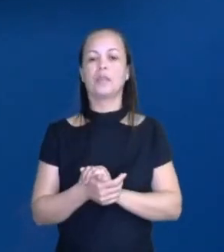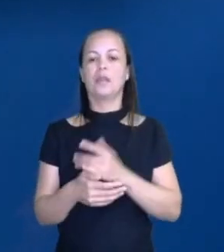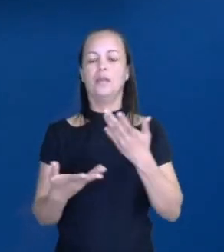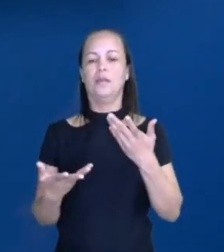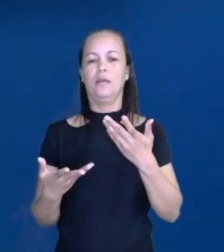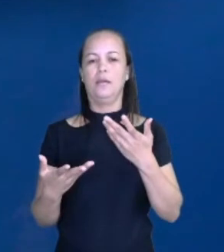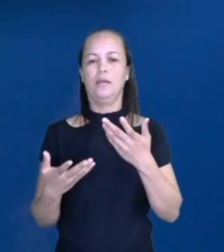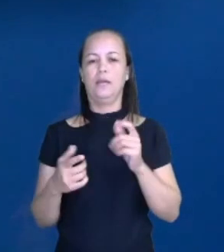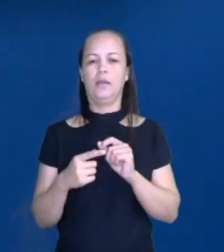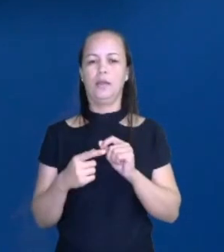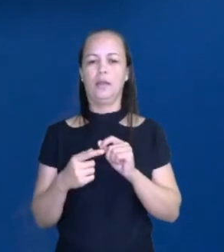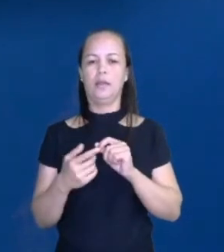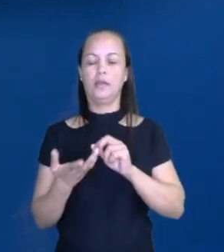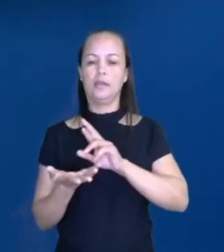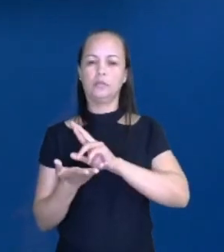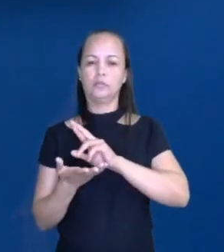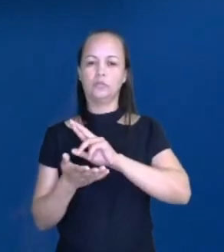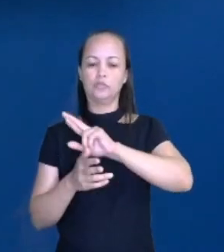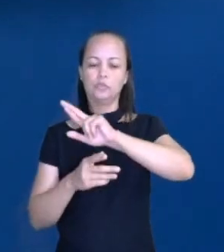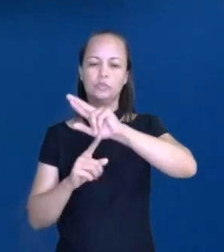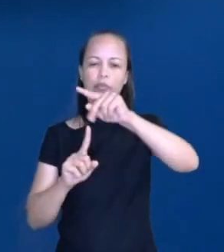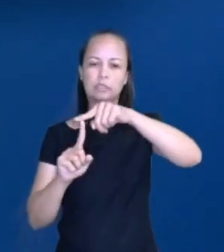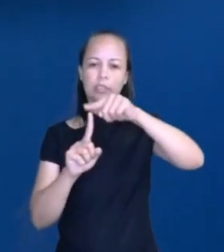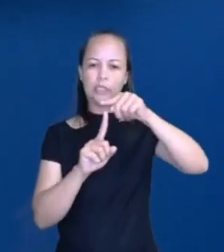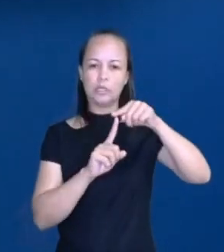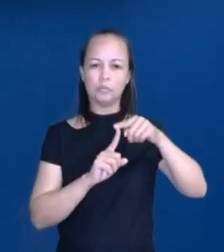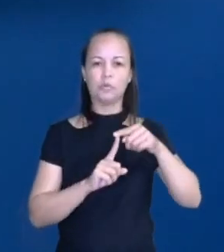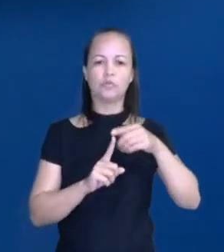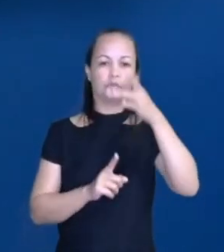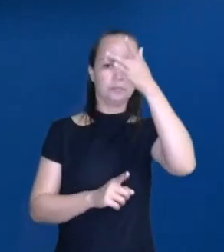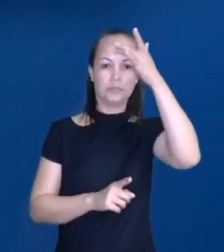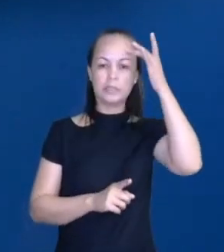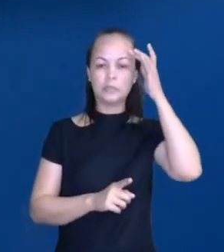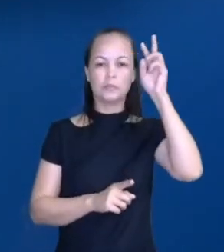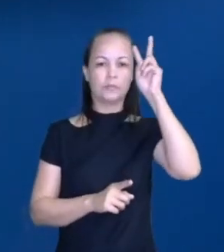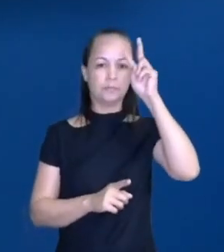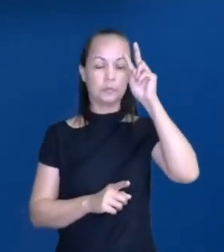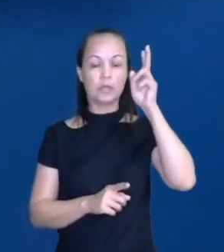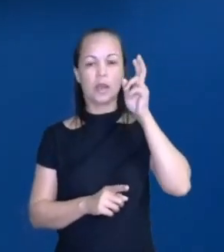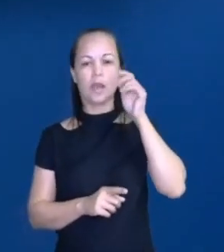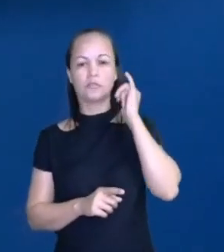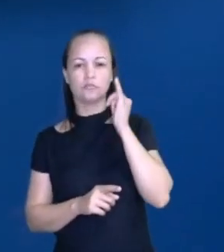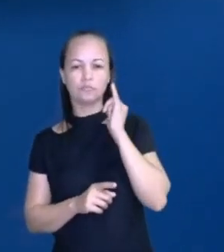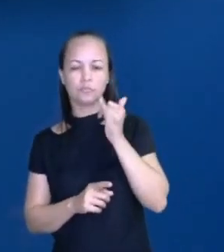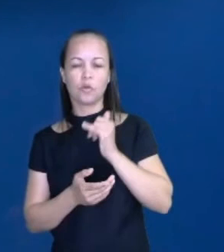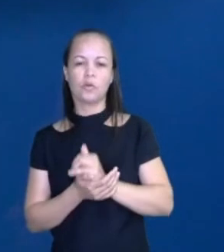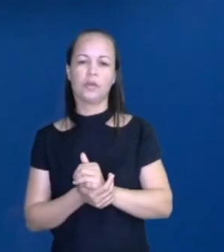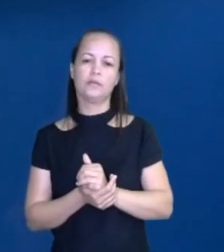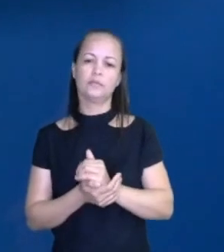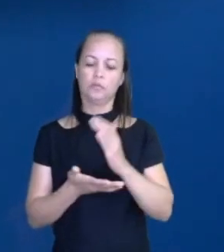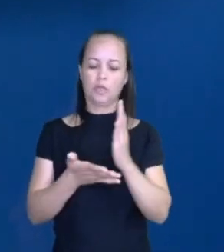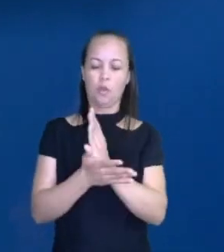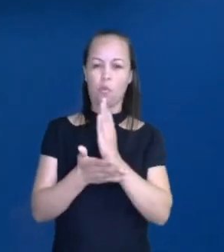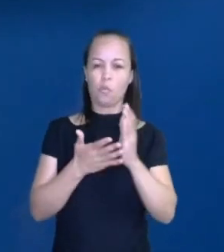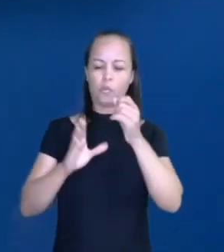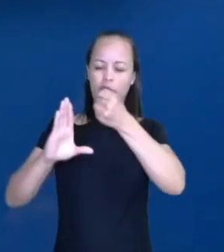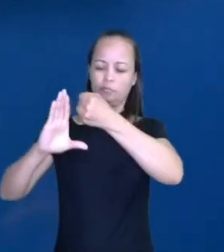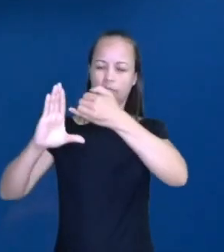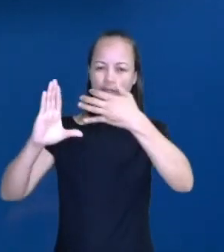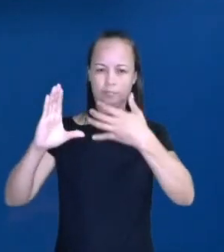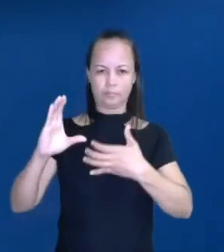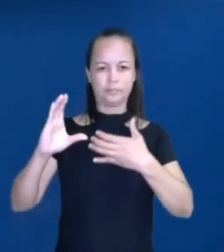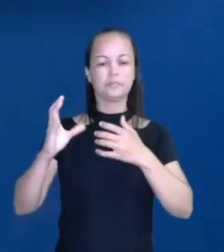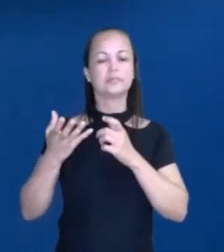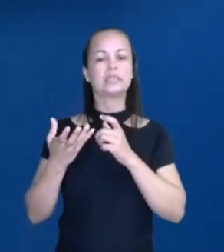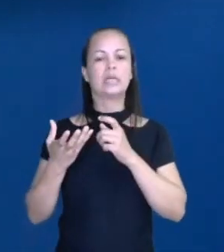com relação aos tipos de narrador. Não foi isso? Então, gente já teve algumas características